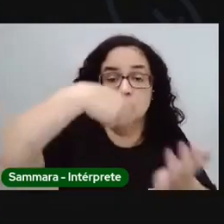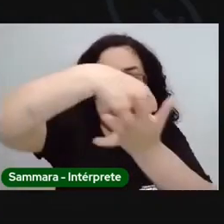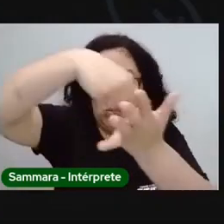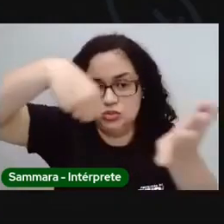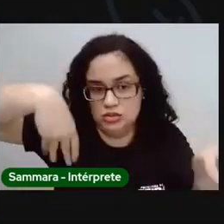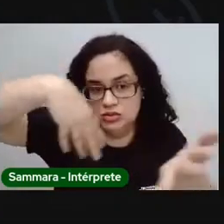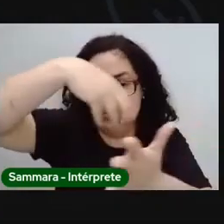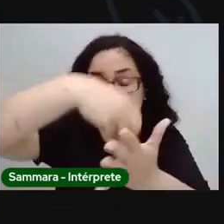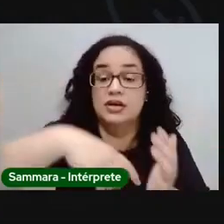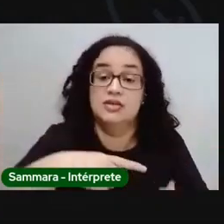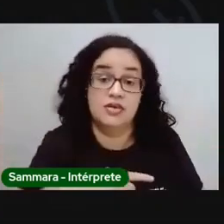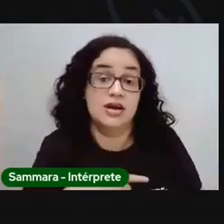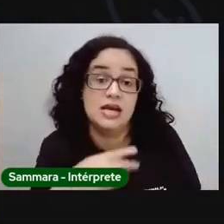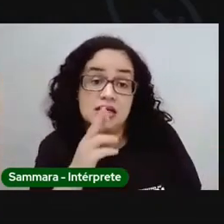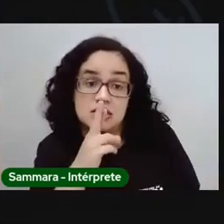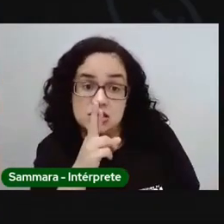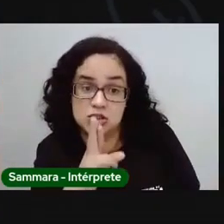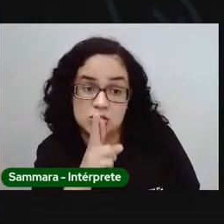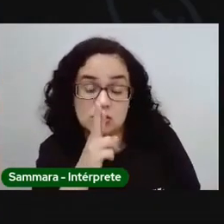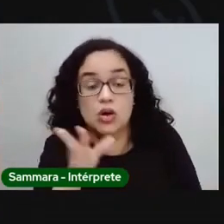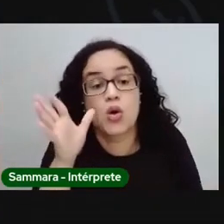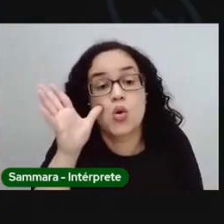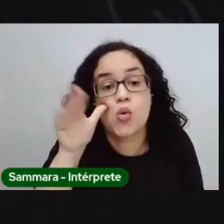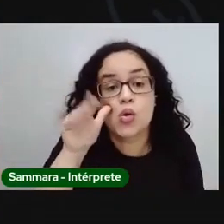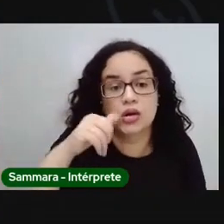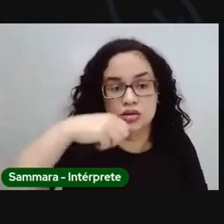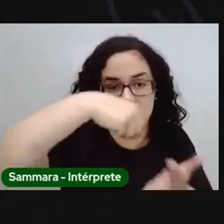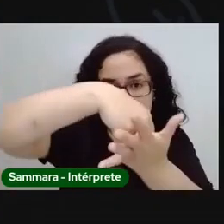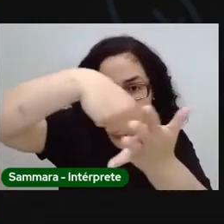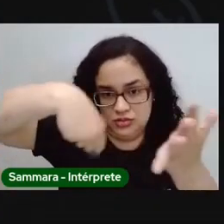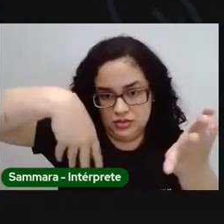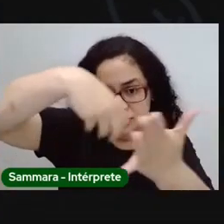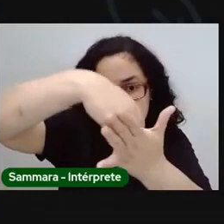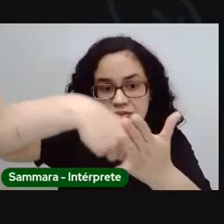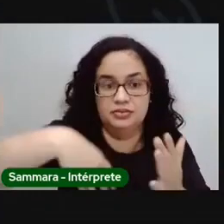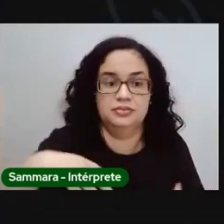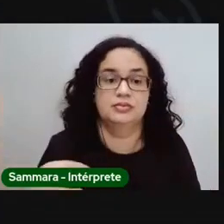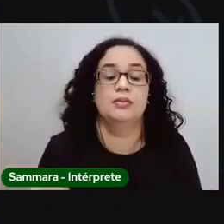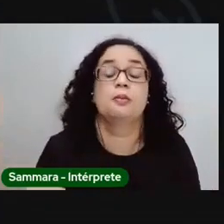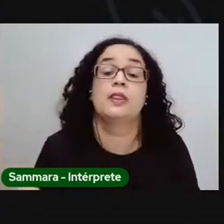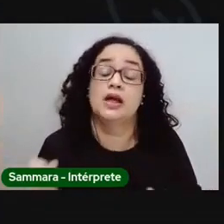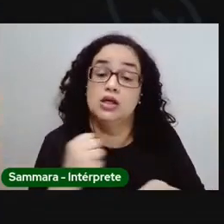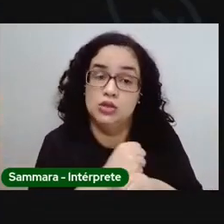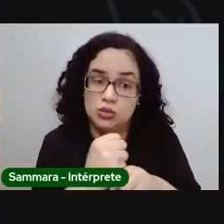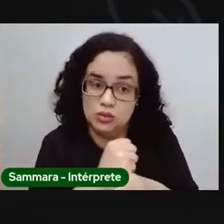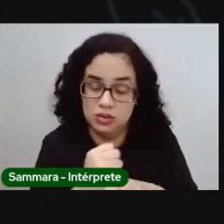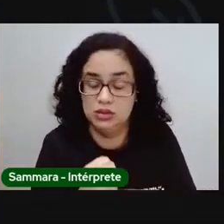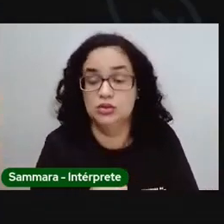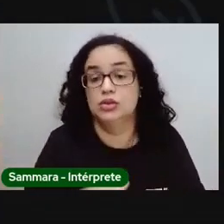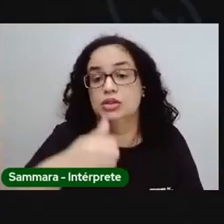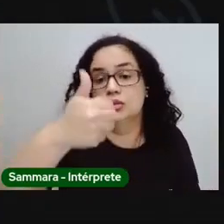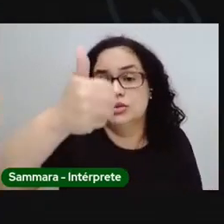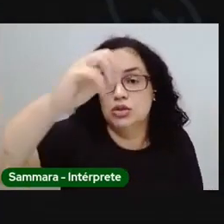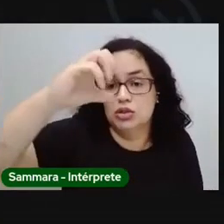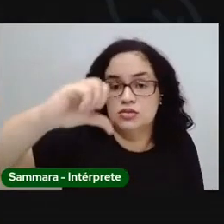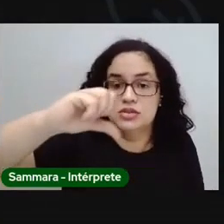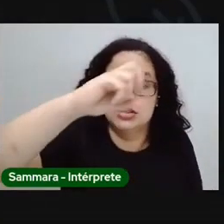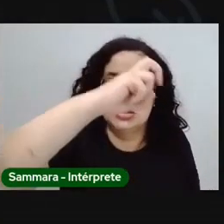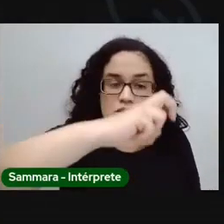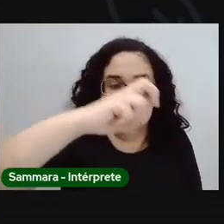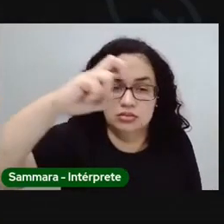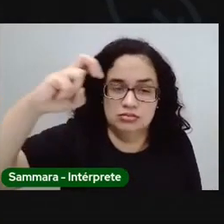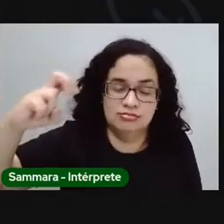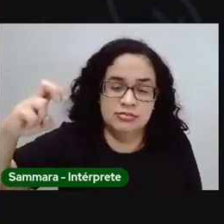vão desenvolver. Olha essa curiosidade que tem na atividade de vocês. Em meados de 1855, Feira enfrentou uma